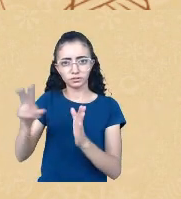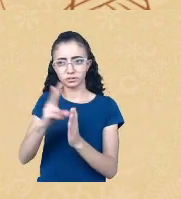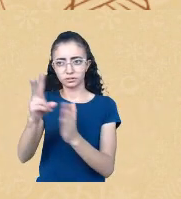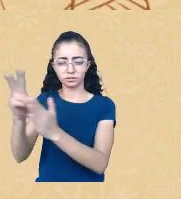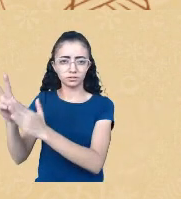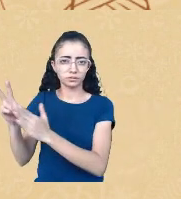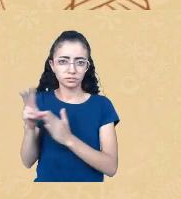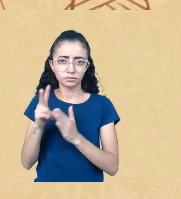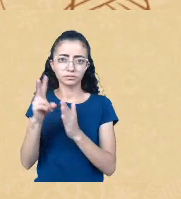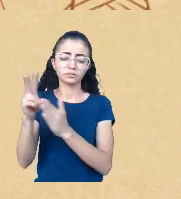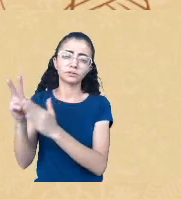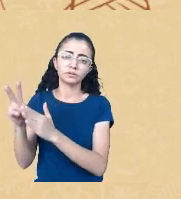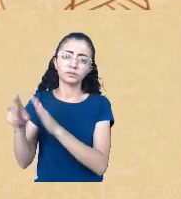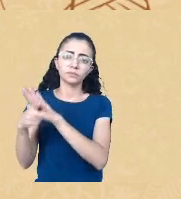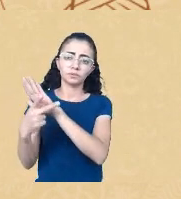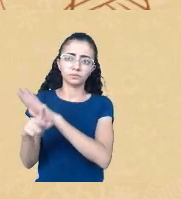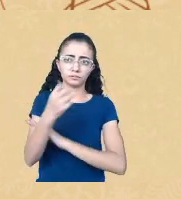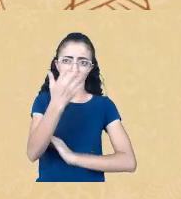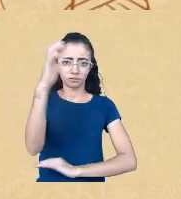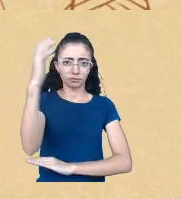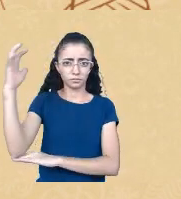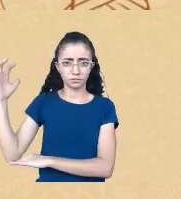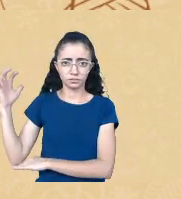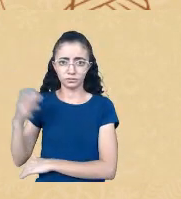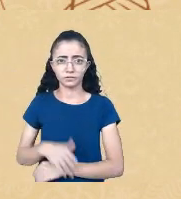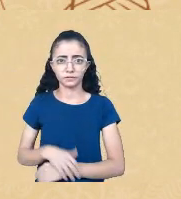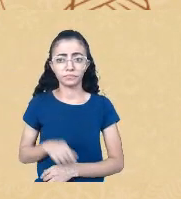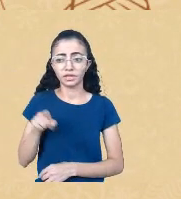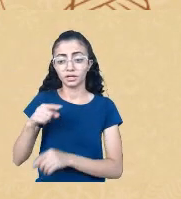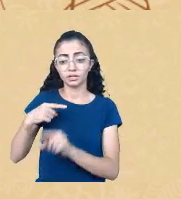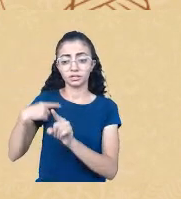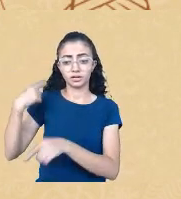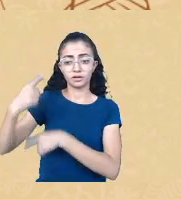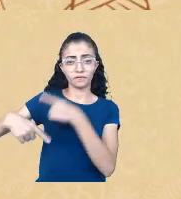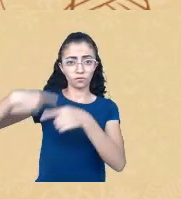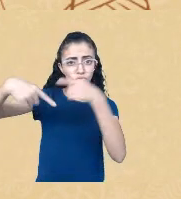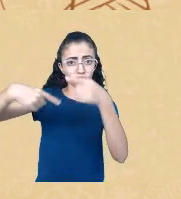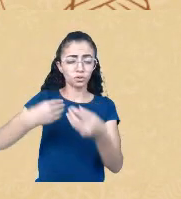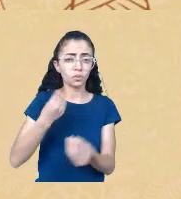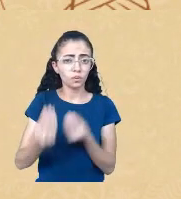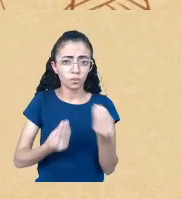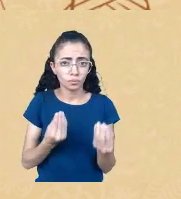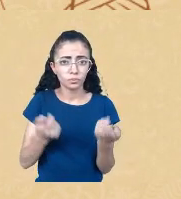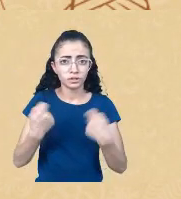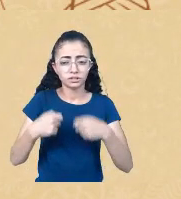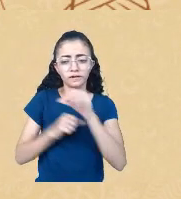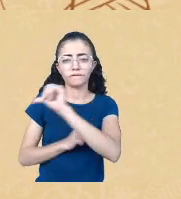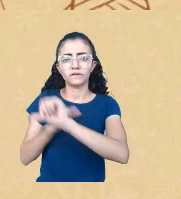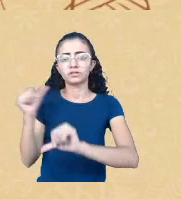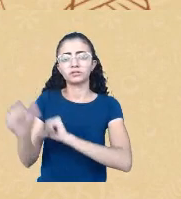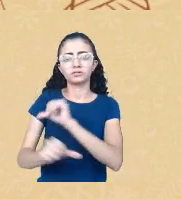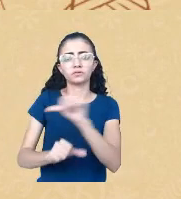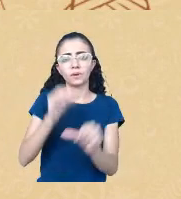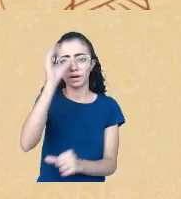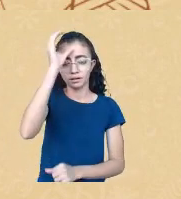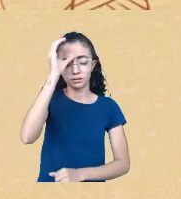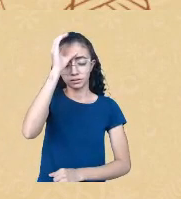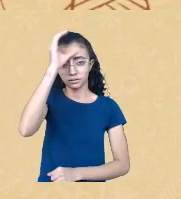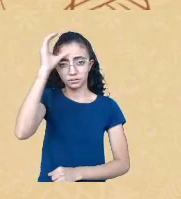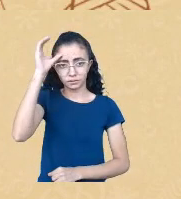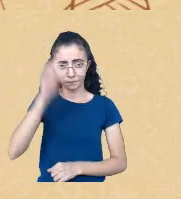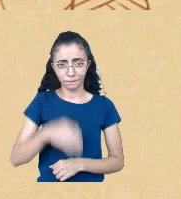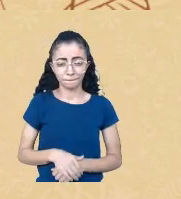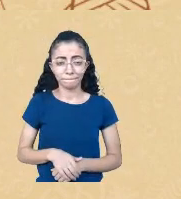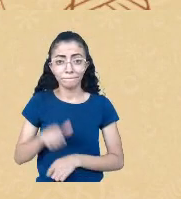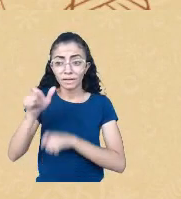e a evolução de quem era bárbaro era se tornar cristão então só era considerado civilizado quem era cristão